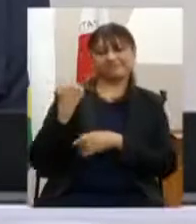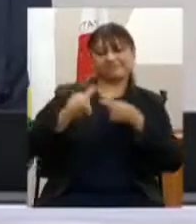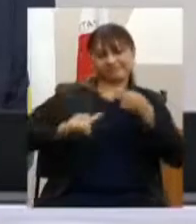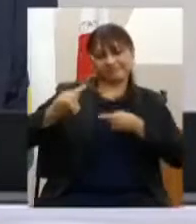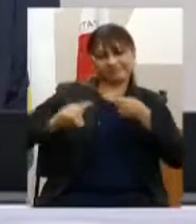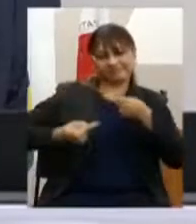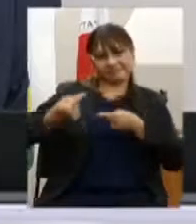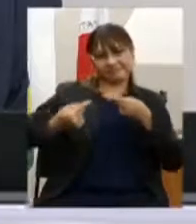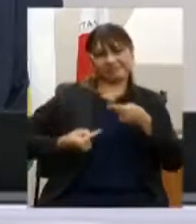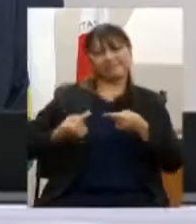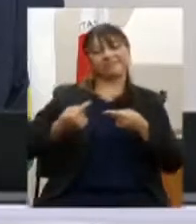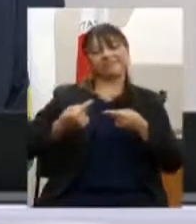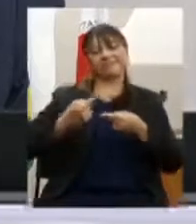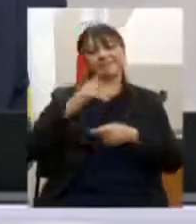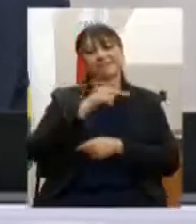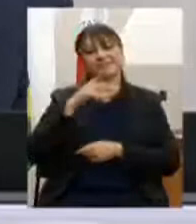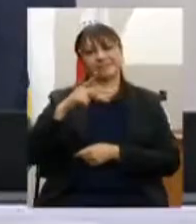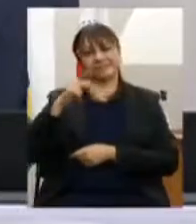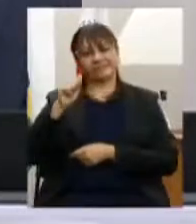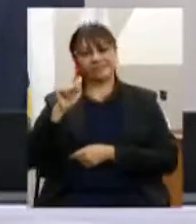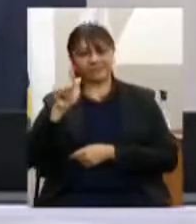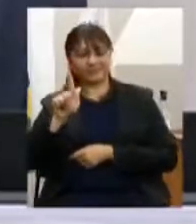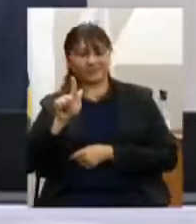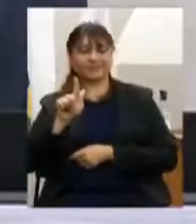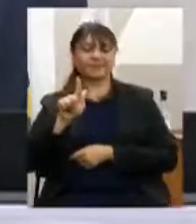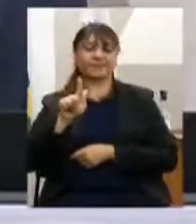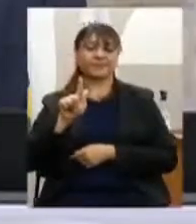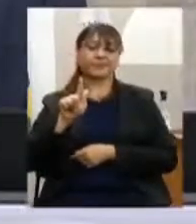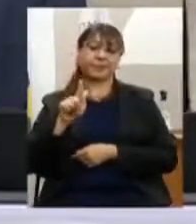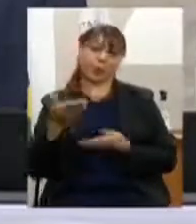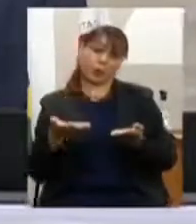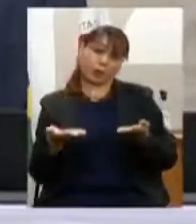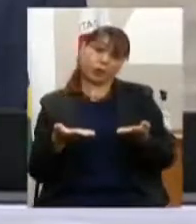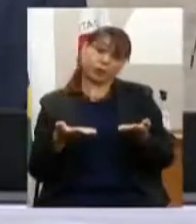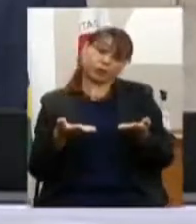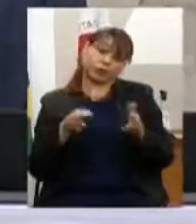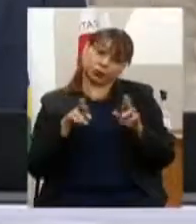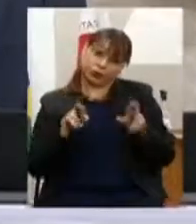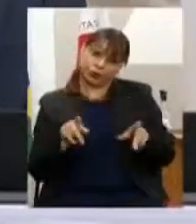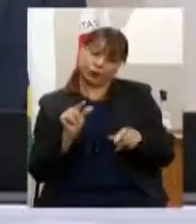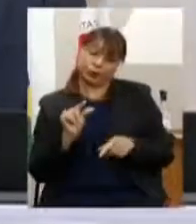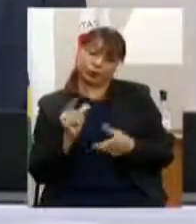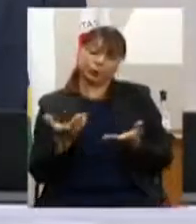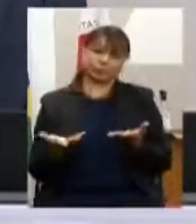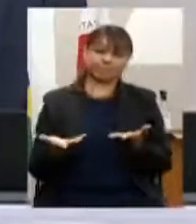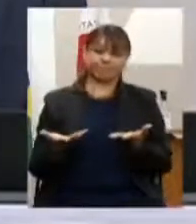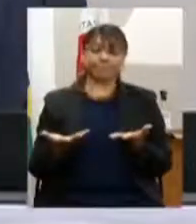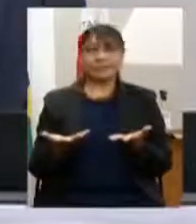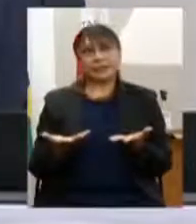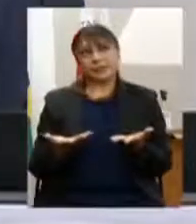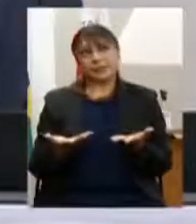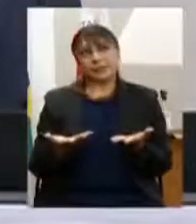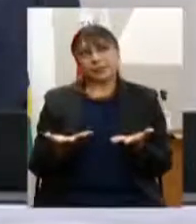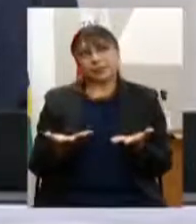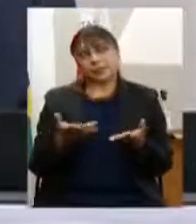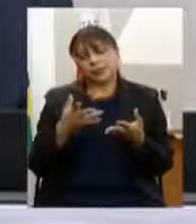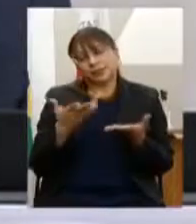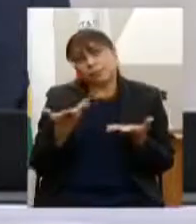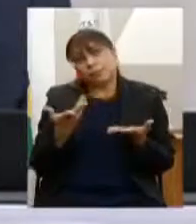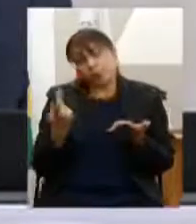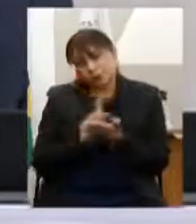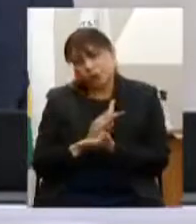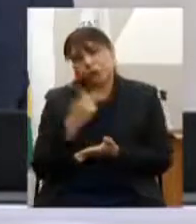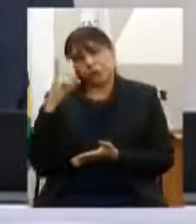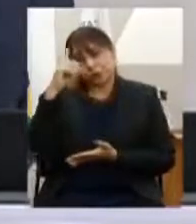PPAG, nessa nova modalidade, que, apesar das dificuldades